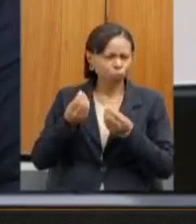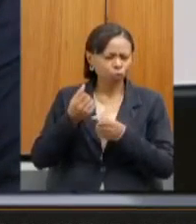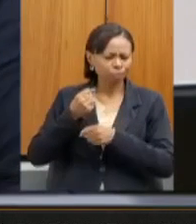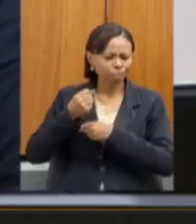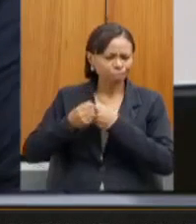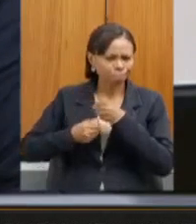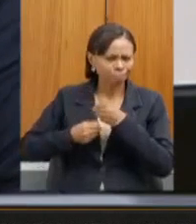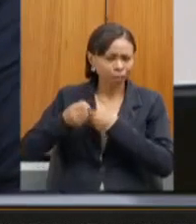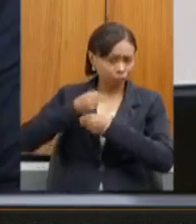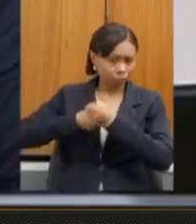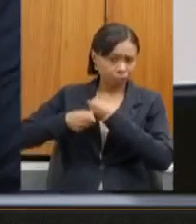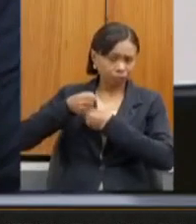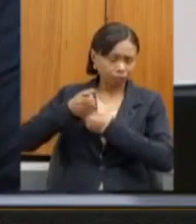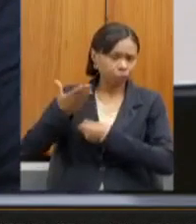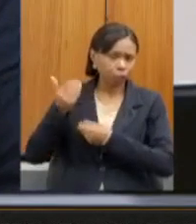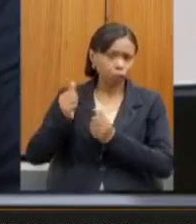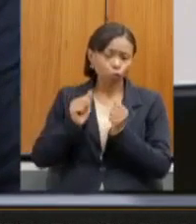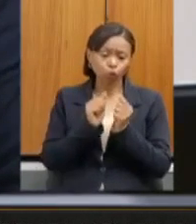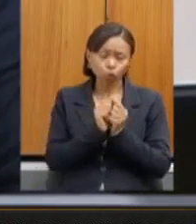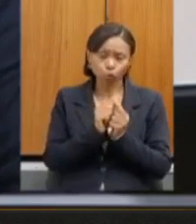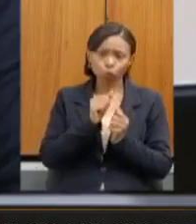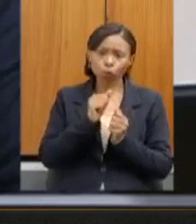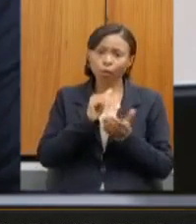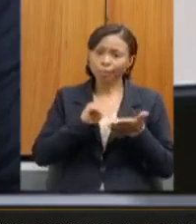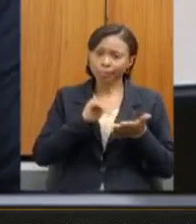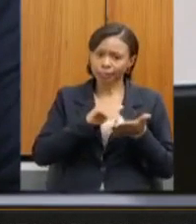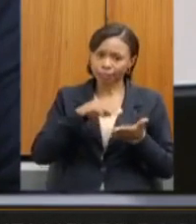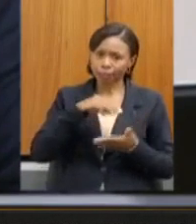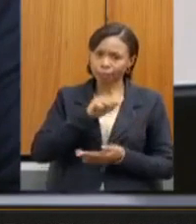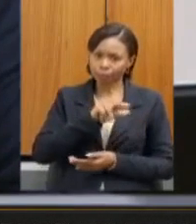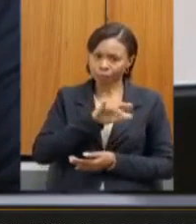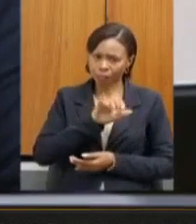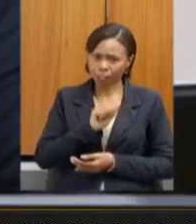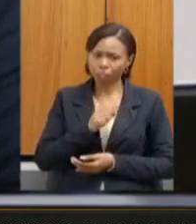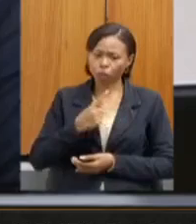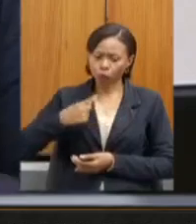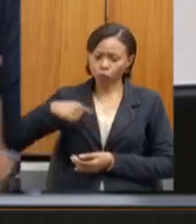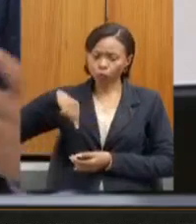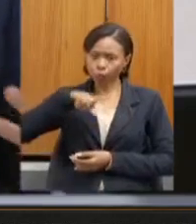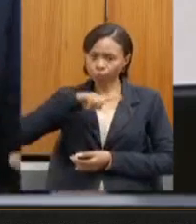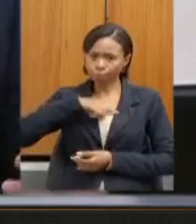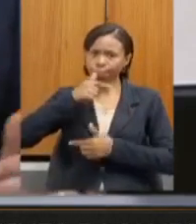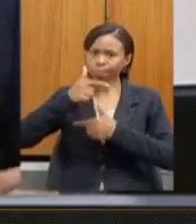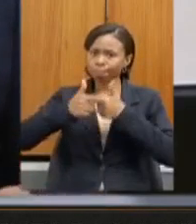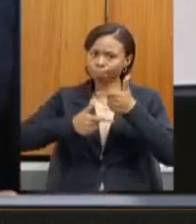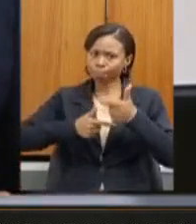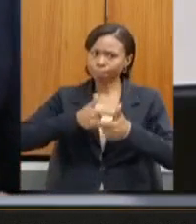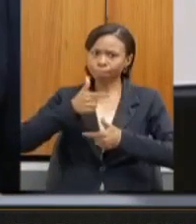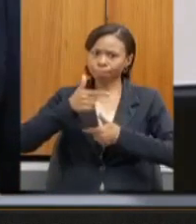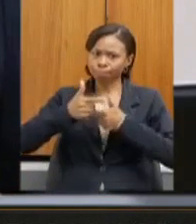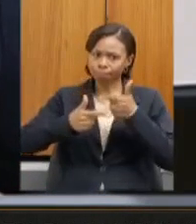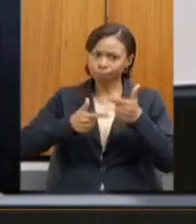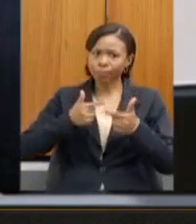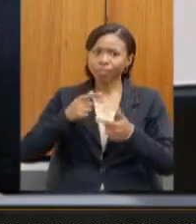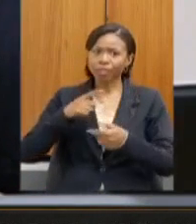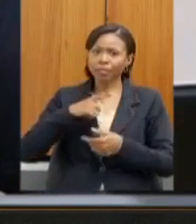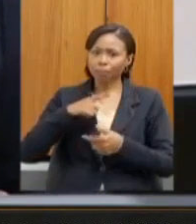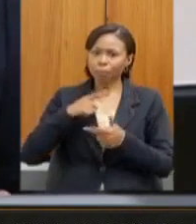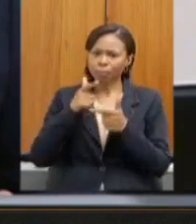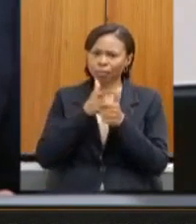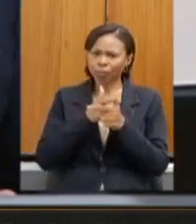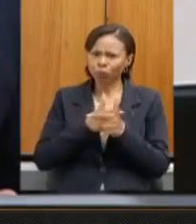junto com a secretária Marília. Nós temos um grande problema que a Assembleia tem que